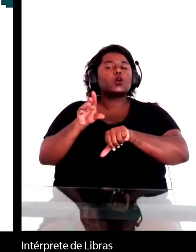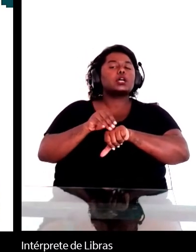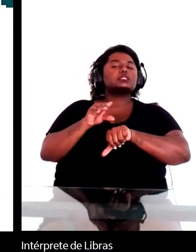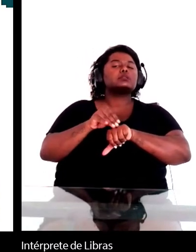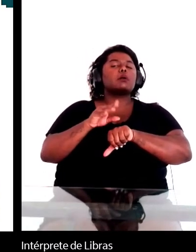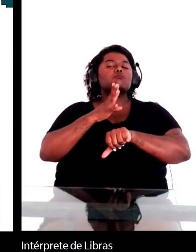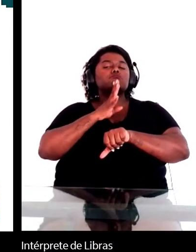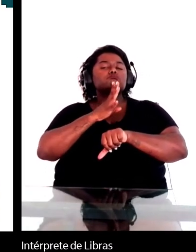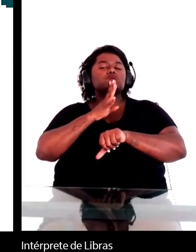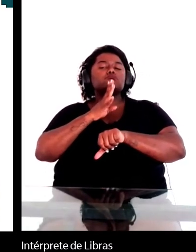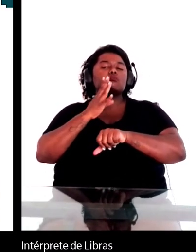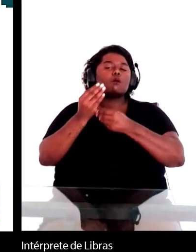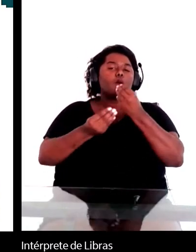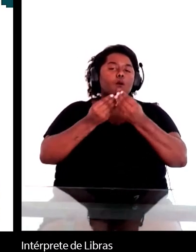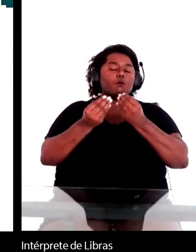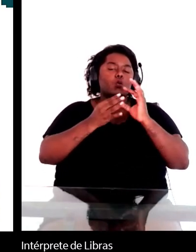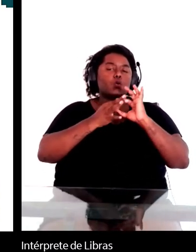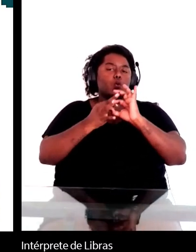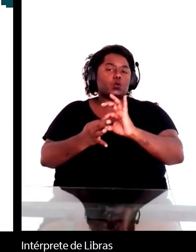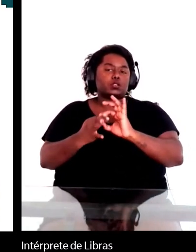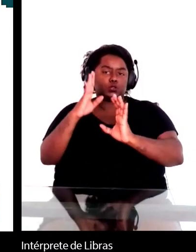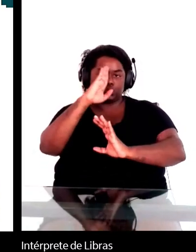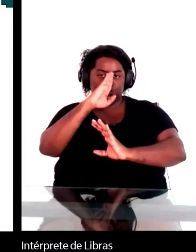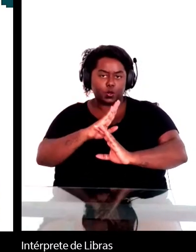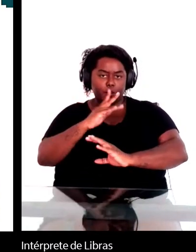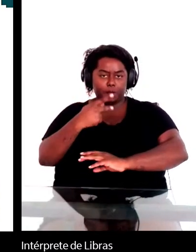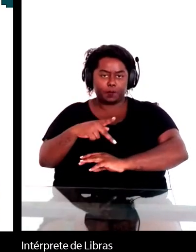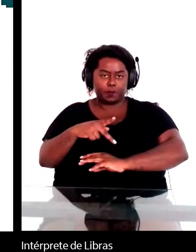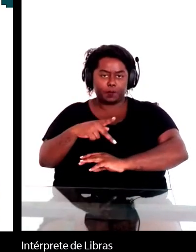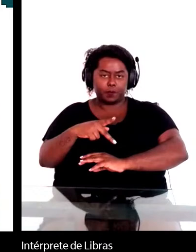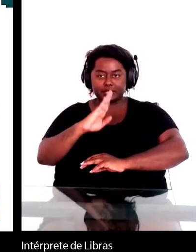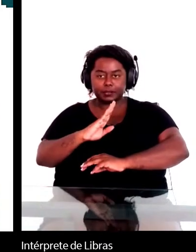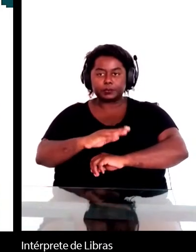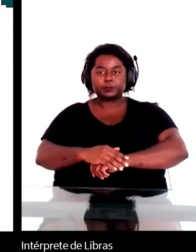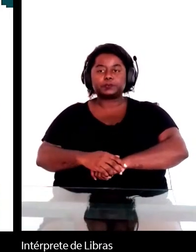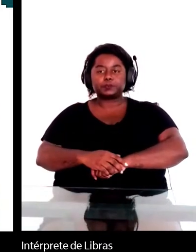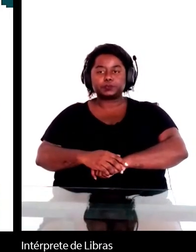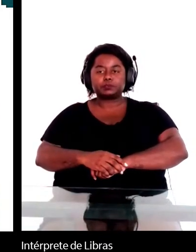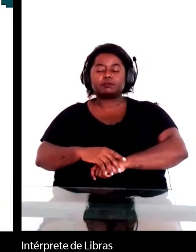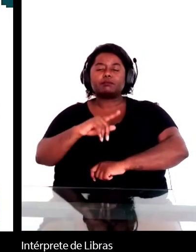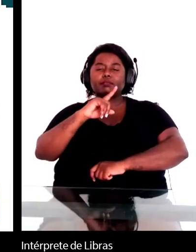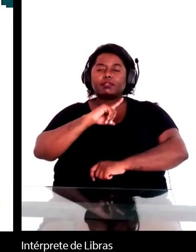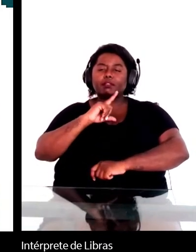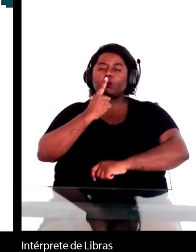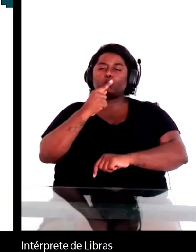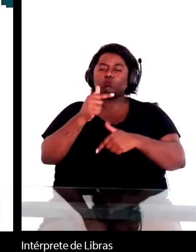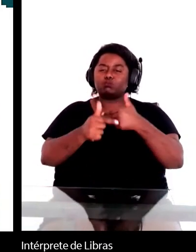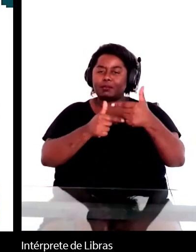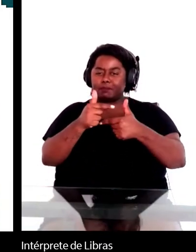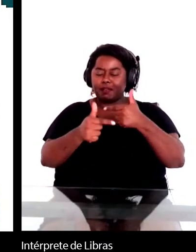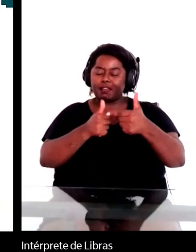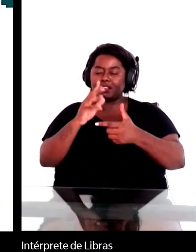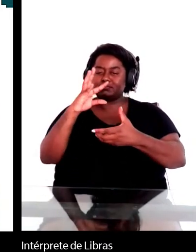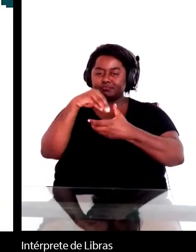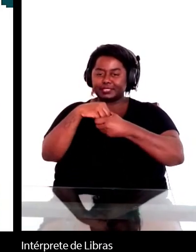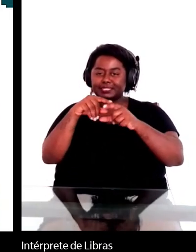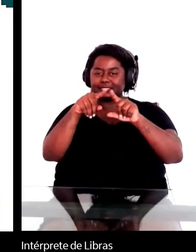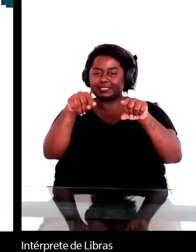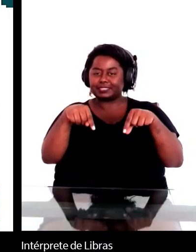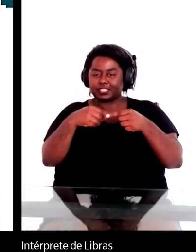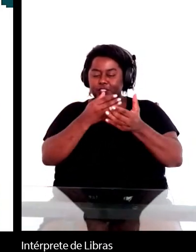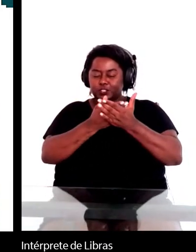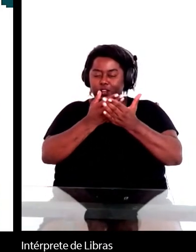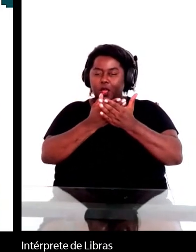histórico brasileiro. Então, um dos trabalhos que nós fazemos em sala de aula é,